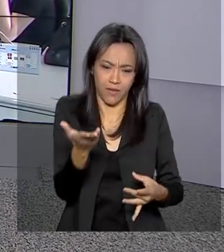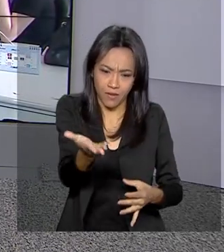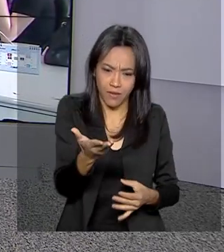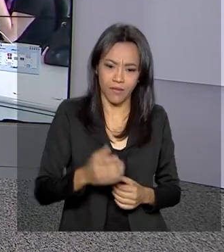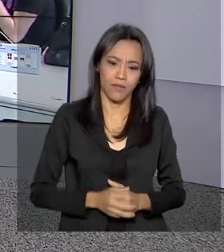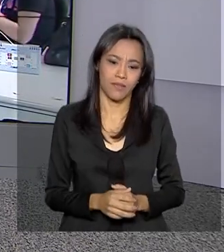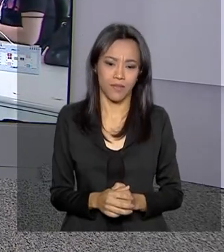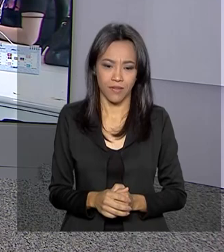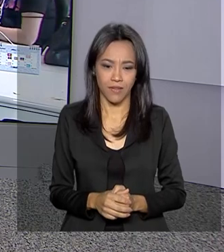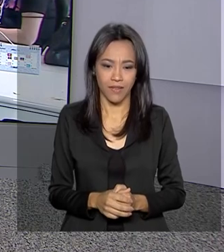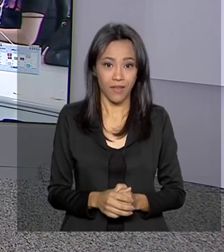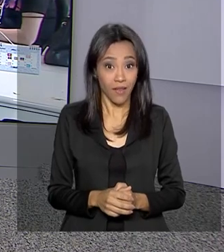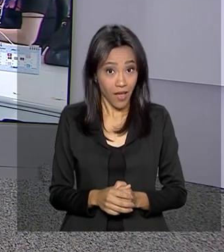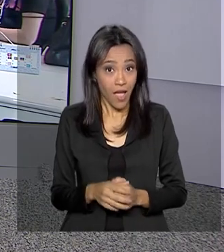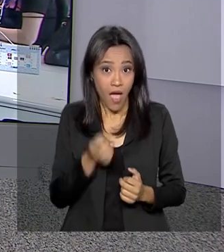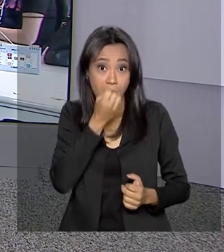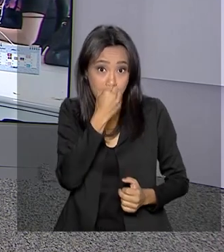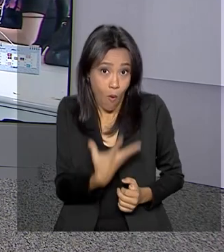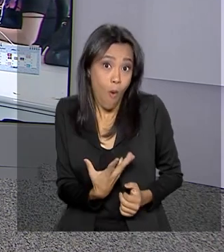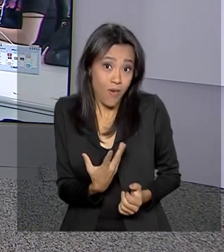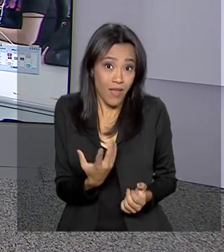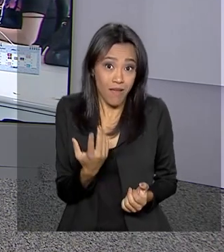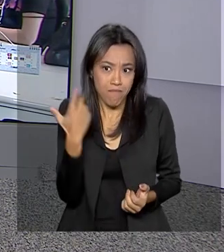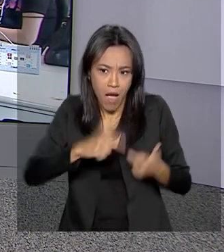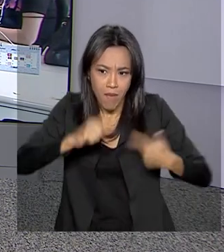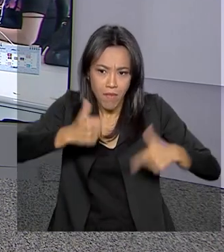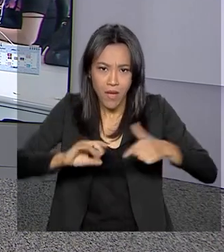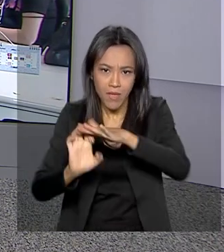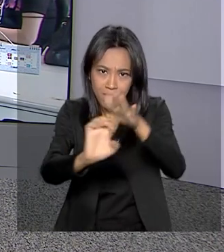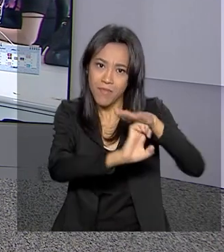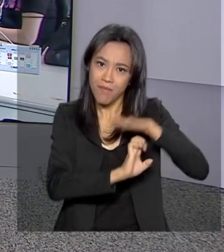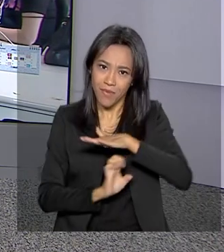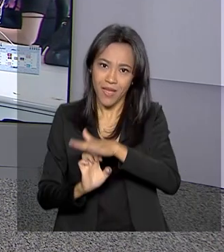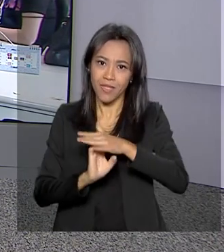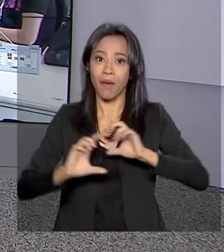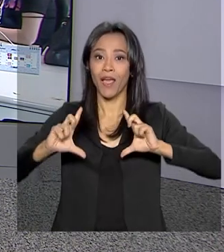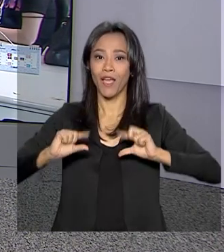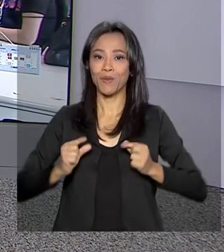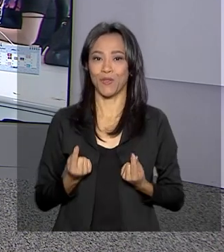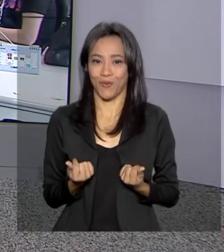Priscila. Concorrência é sempre bom para o bolso do consumidor, não é isso? Bom dia para você.